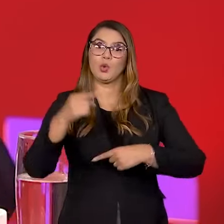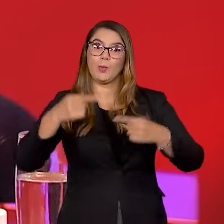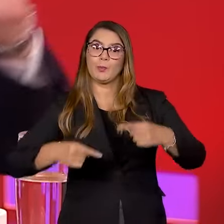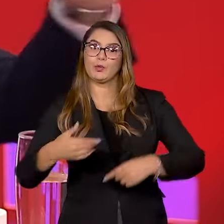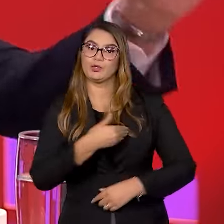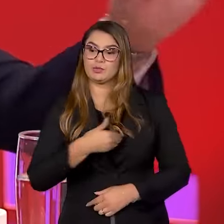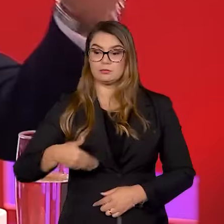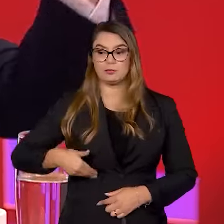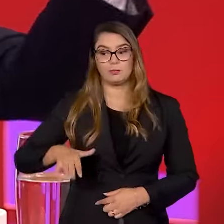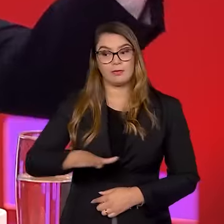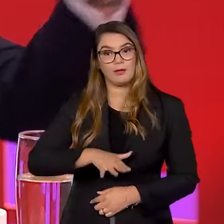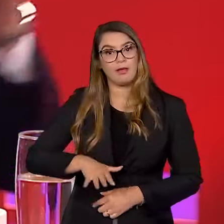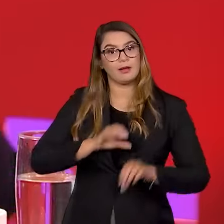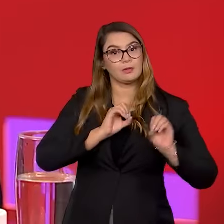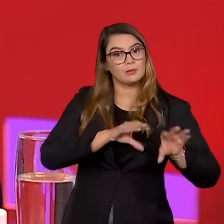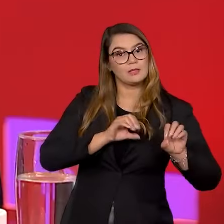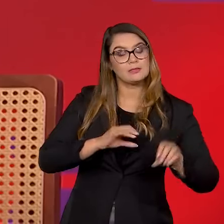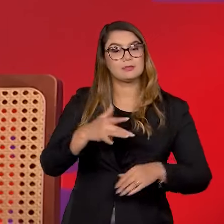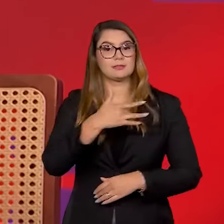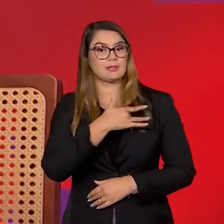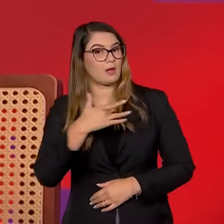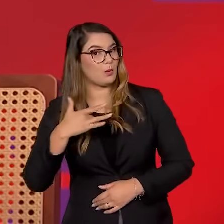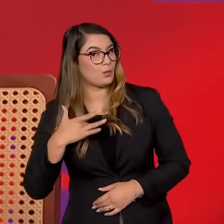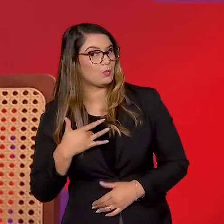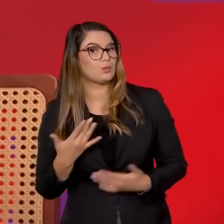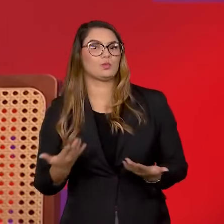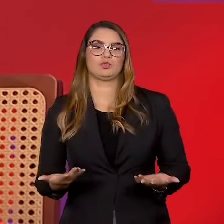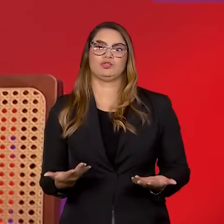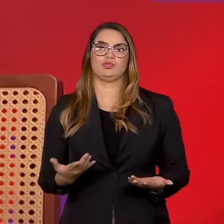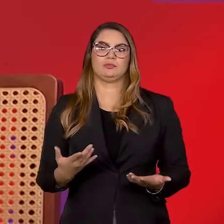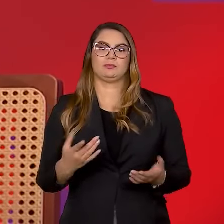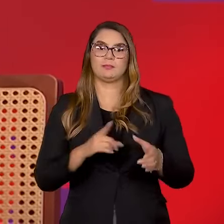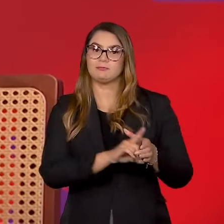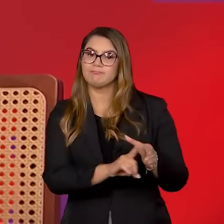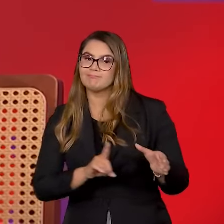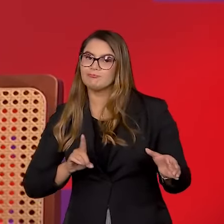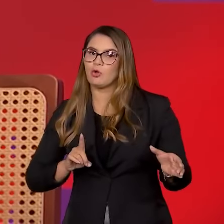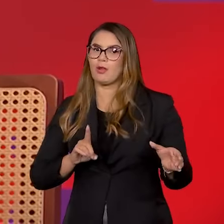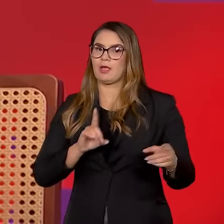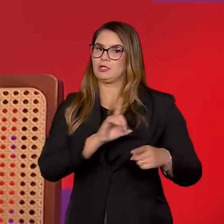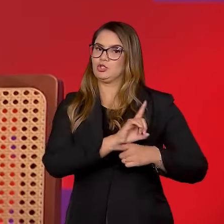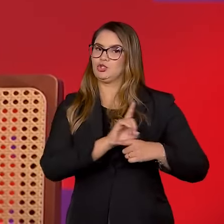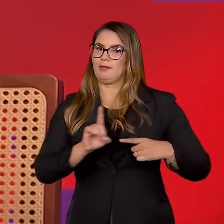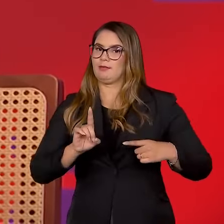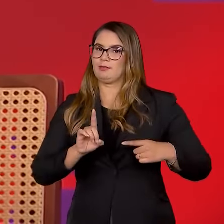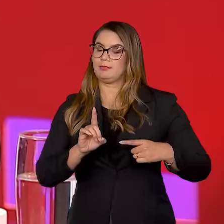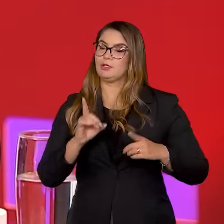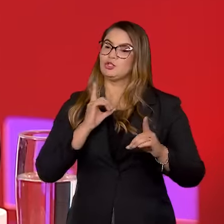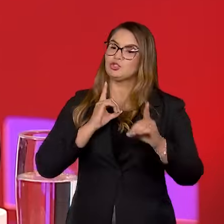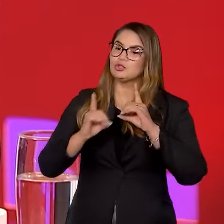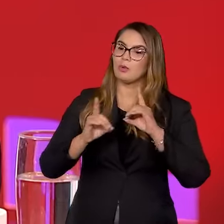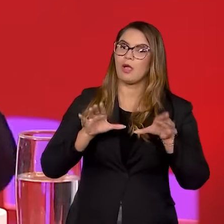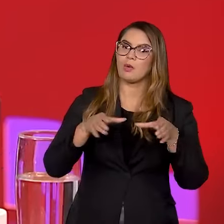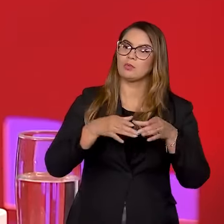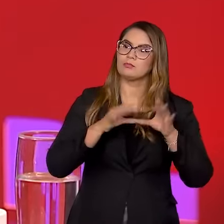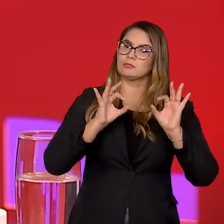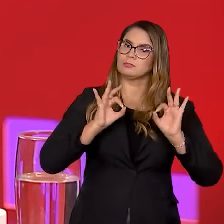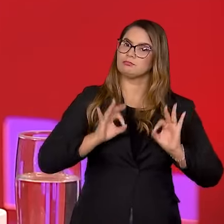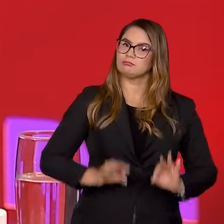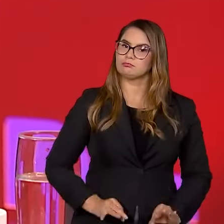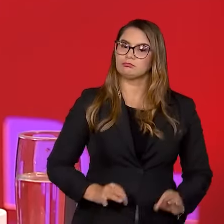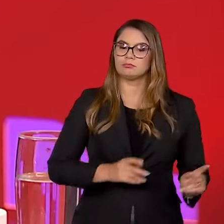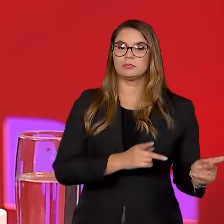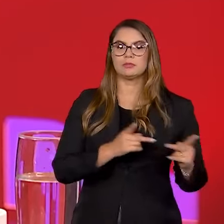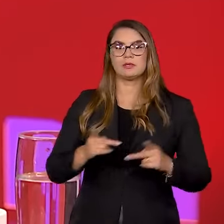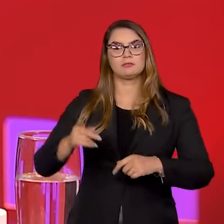públicas na área da educação, da saúde. Eu acho que a gente tem que isolar essa extrema direita e dialogar com a direita civilizada e tentar